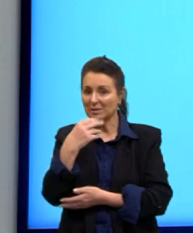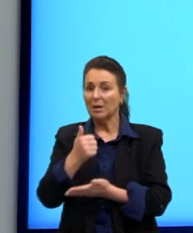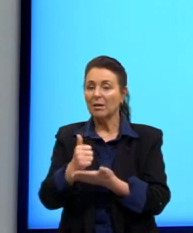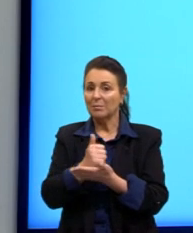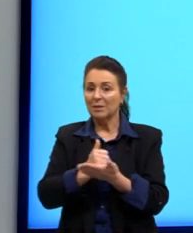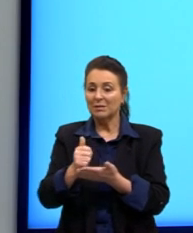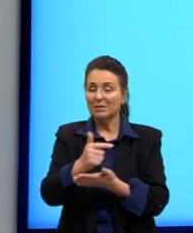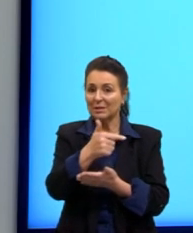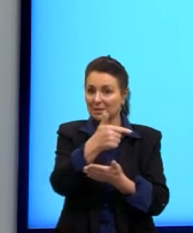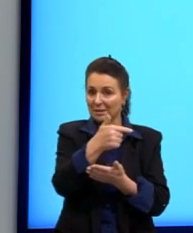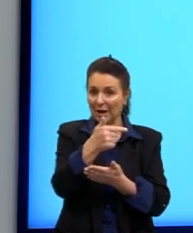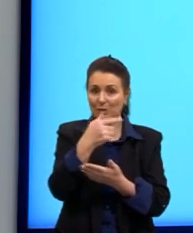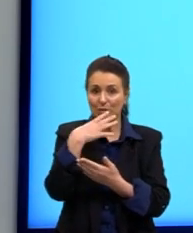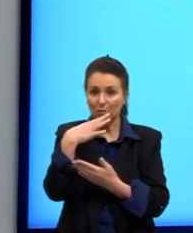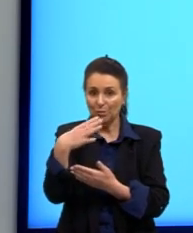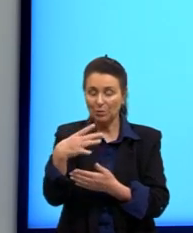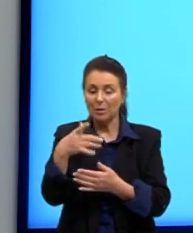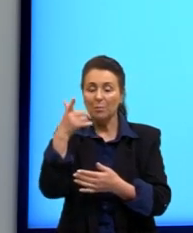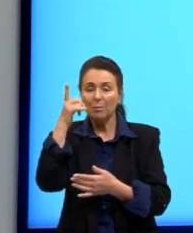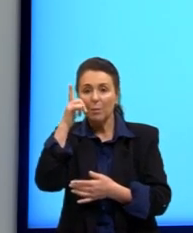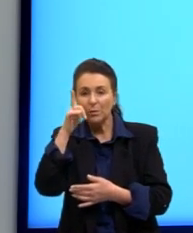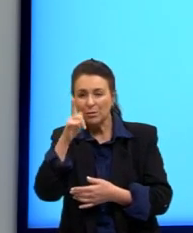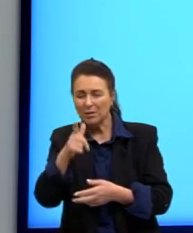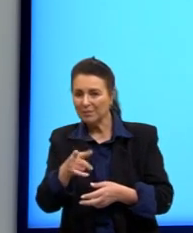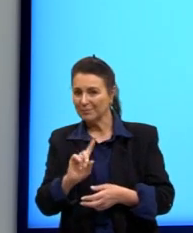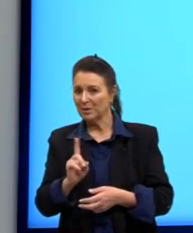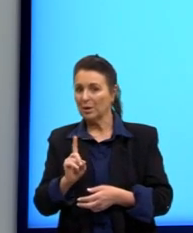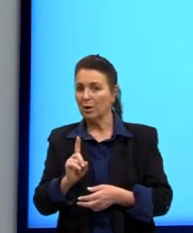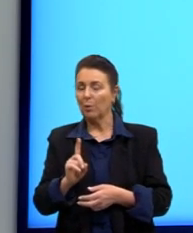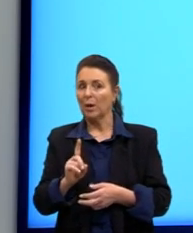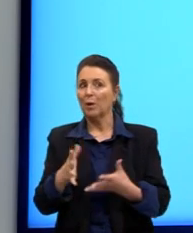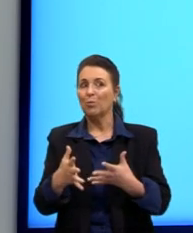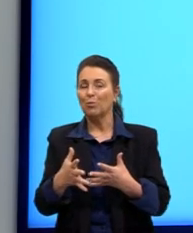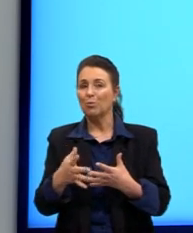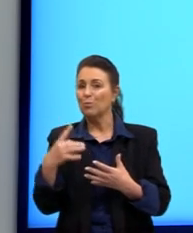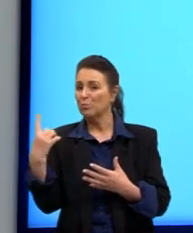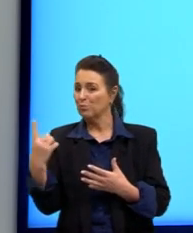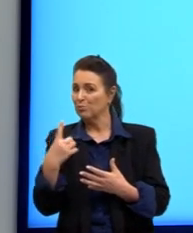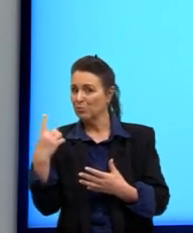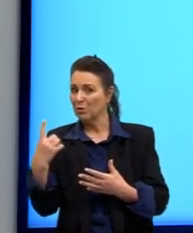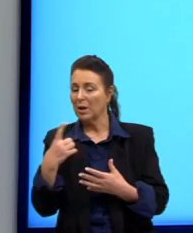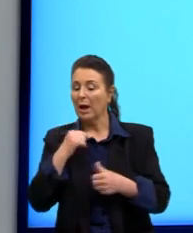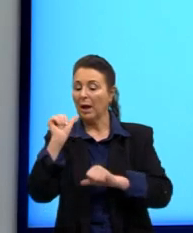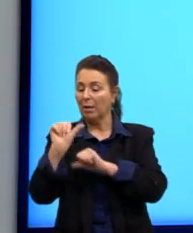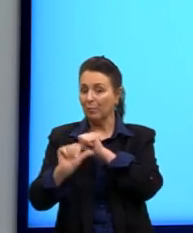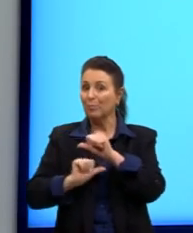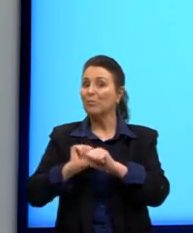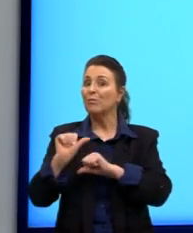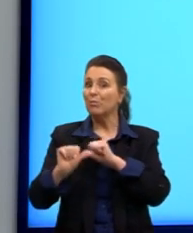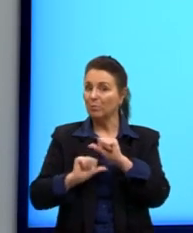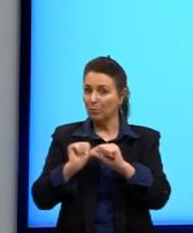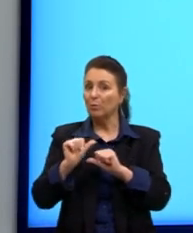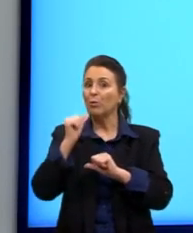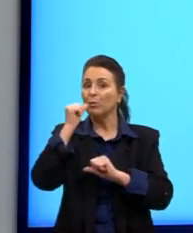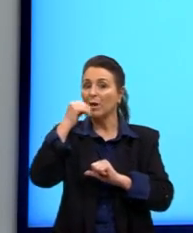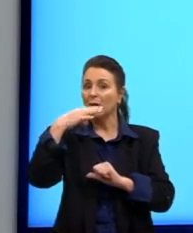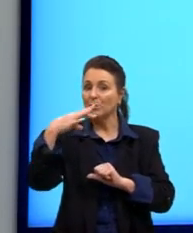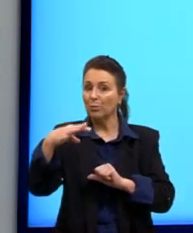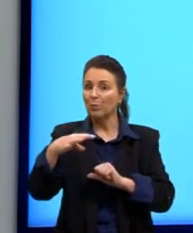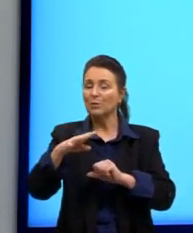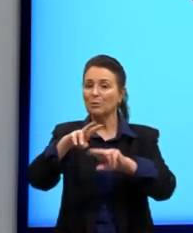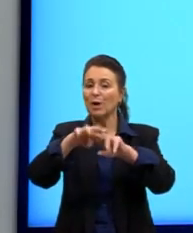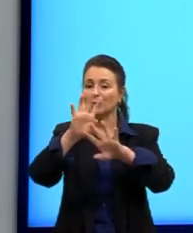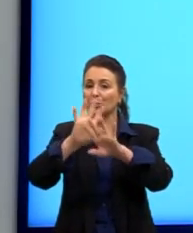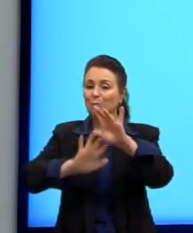sete cores, né? Mas a gente consegue ver que ele não é uma cor unificada, existem transições entre esse espectro visível.